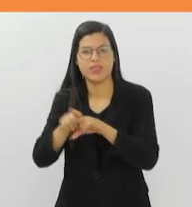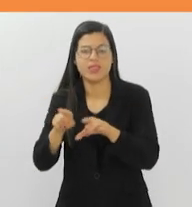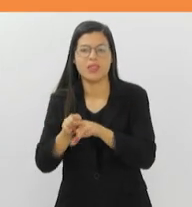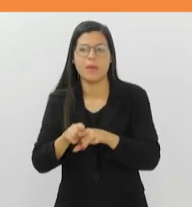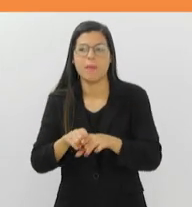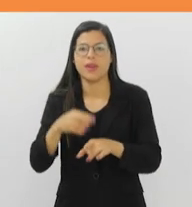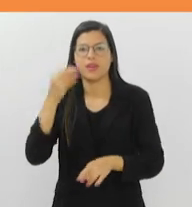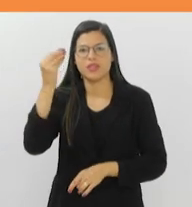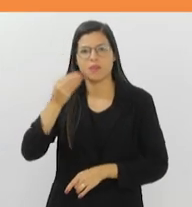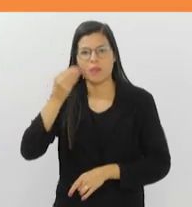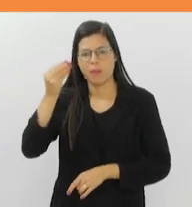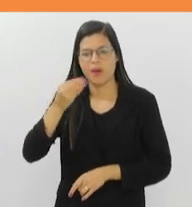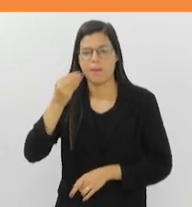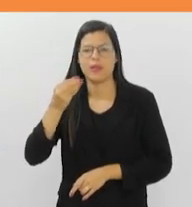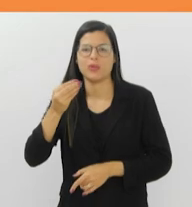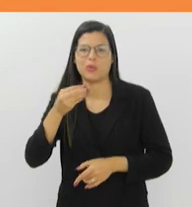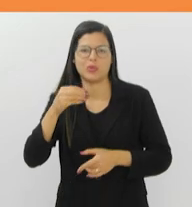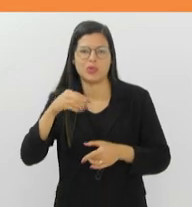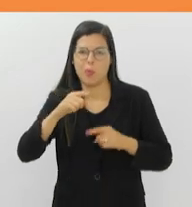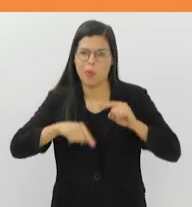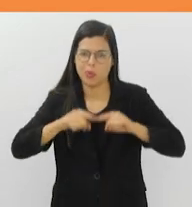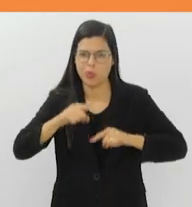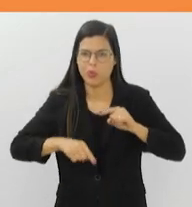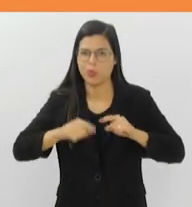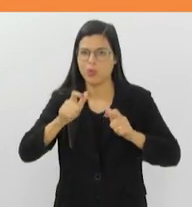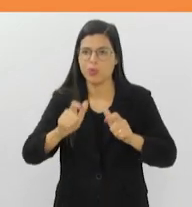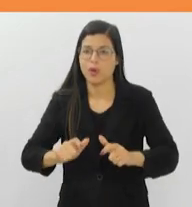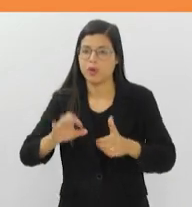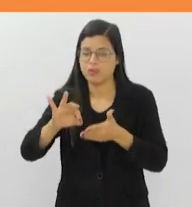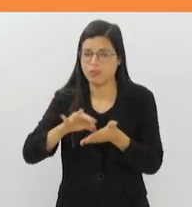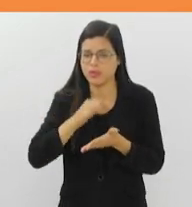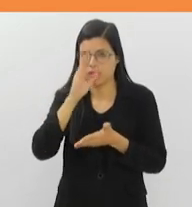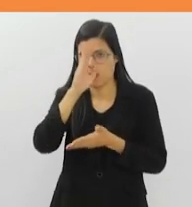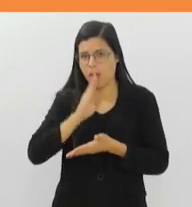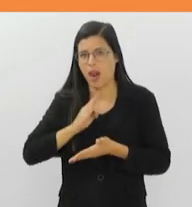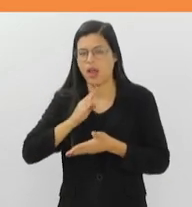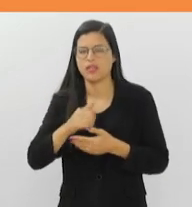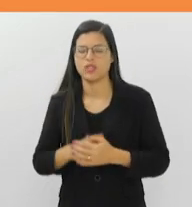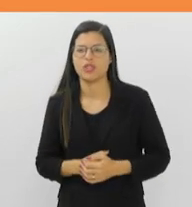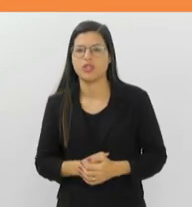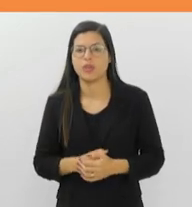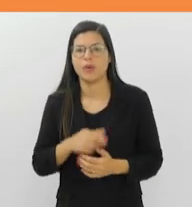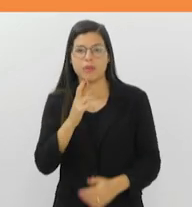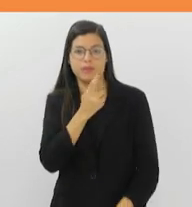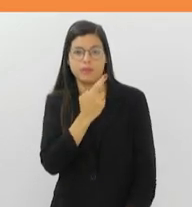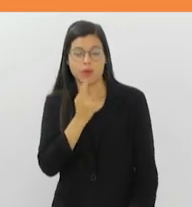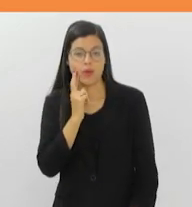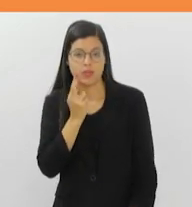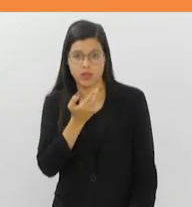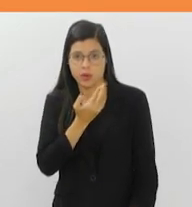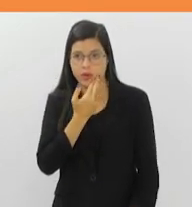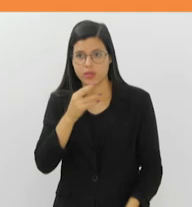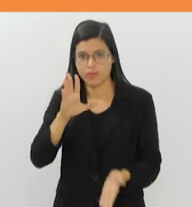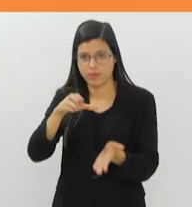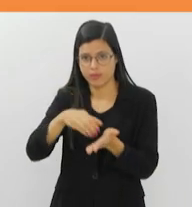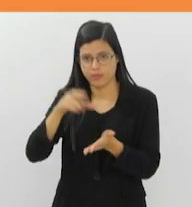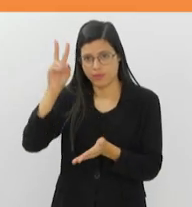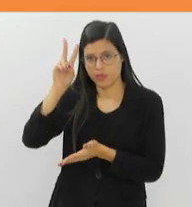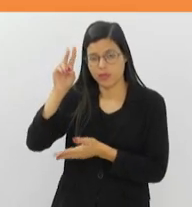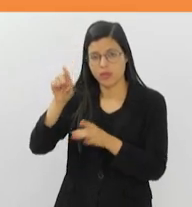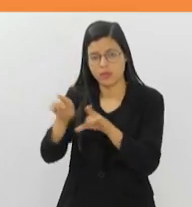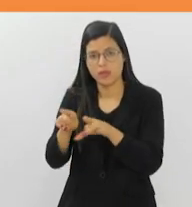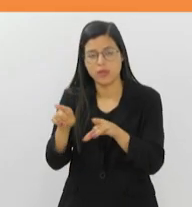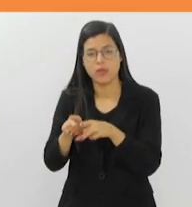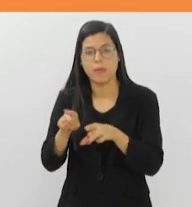pratos com produtos da região. As inscrições são gratuitas no local, por ordem de chegada. Os restaurantes do Centro Histórico também participam do